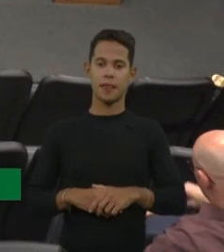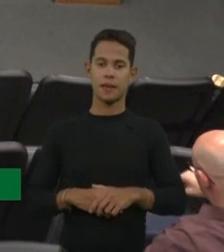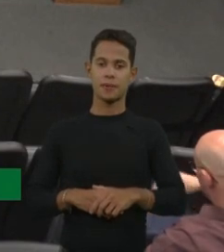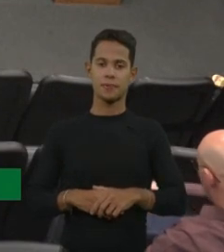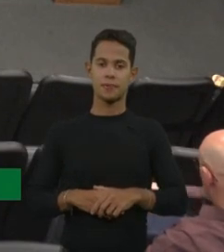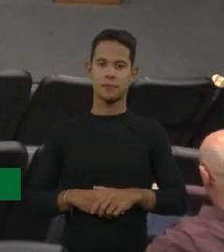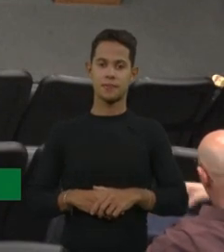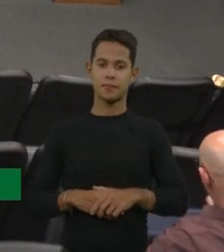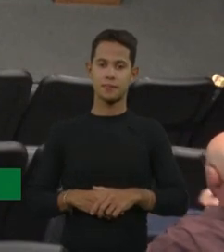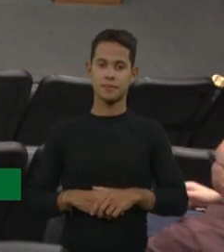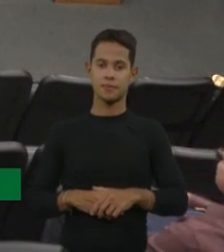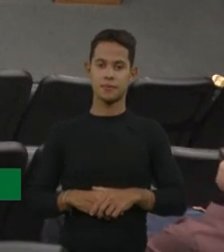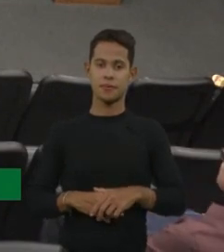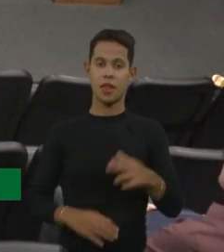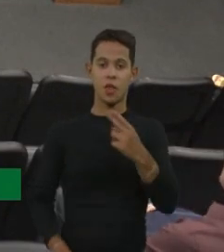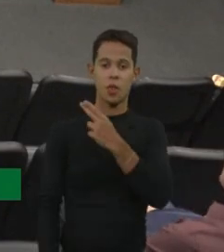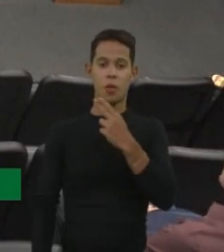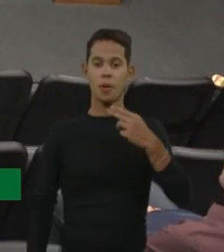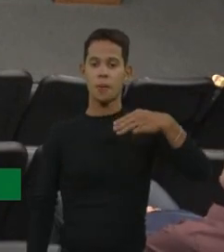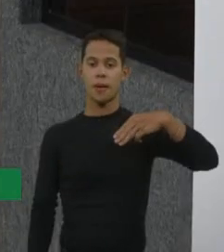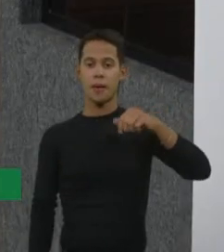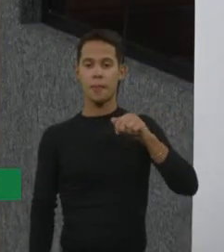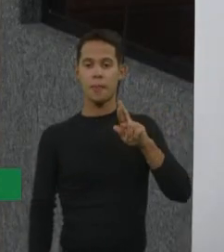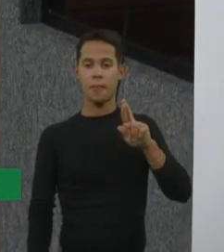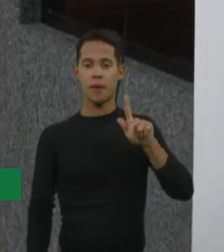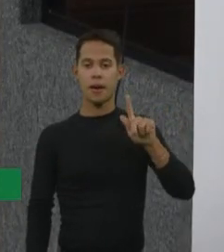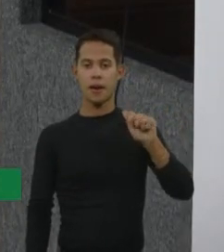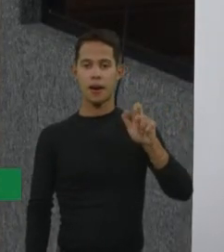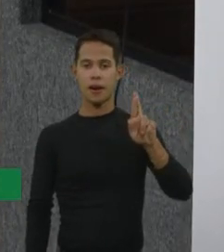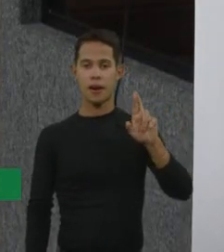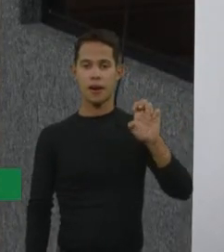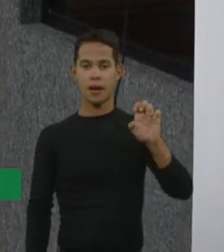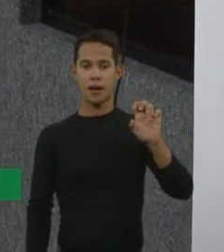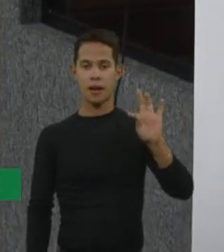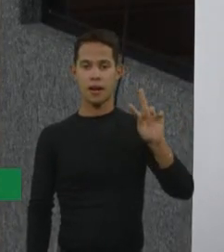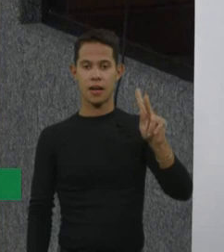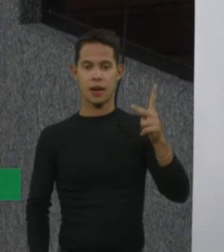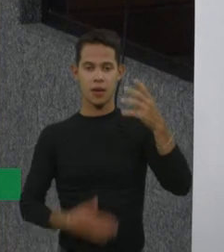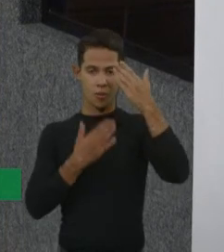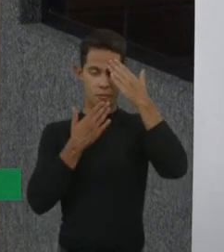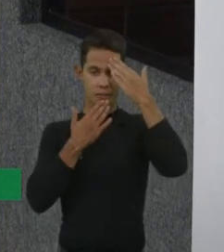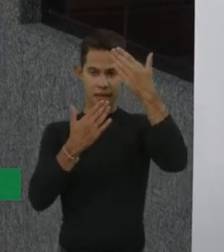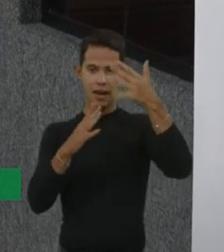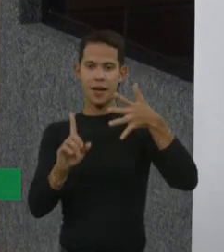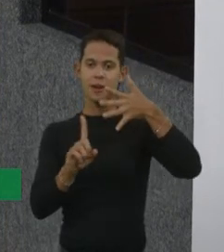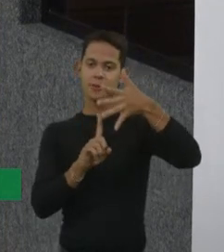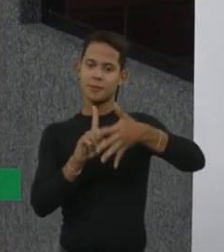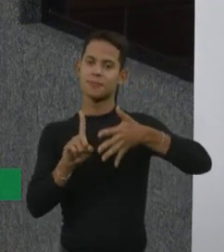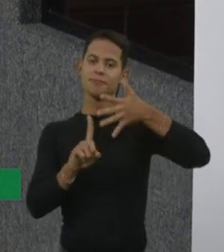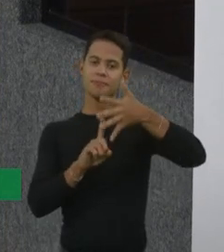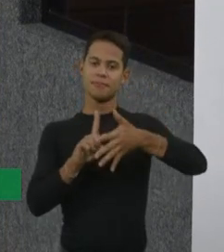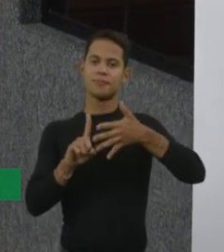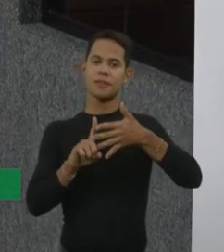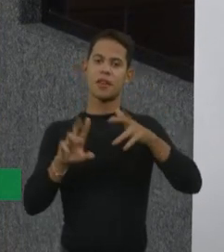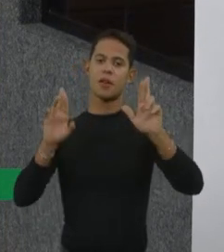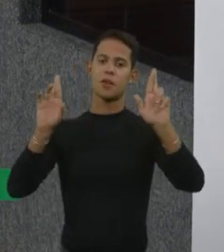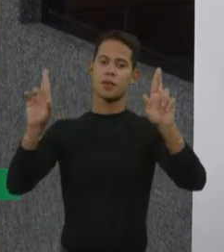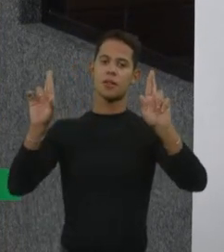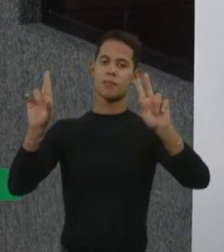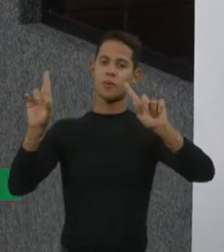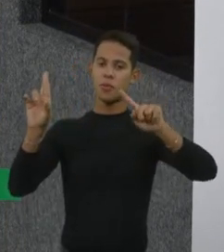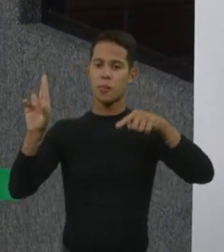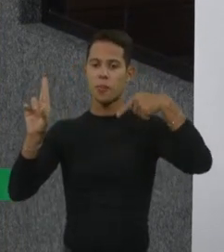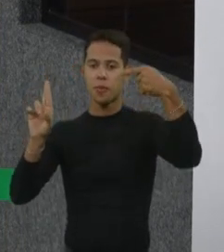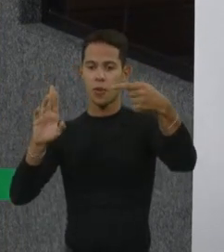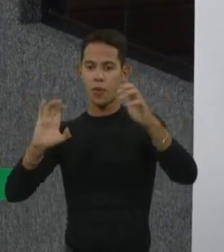Margarita Carreirão, obrigada pela sua palestra e espero que no próximo evento